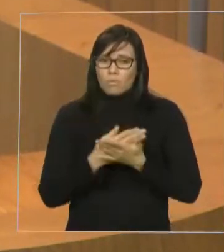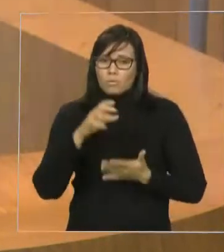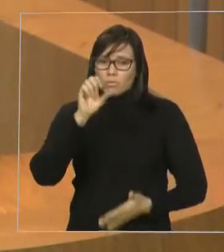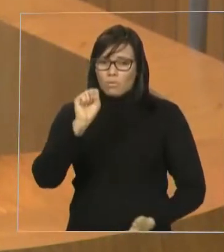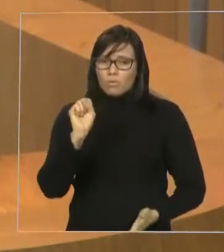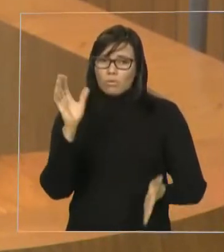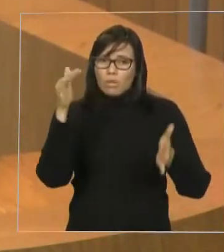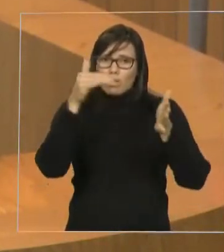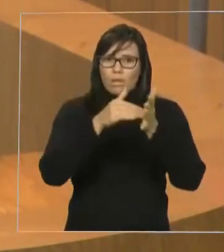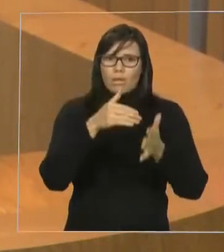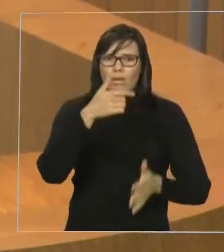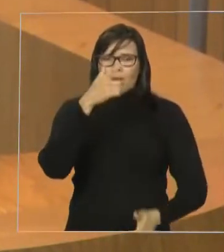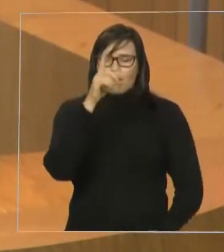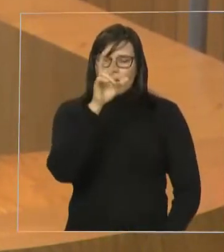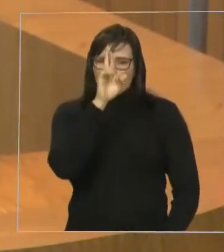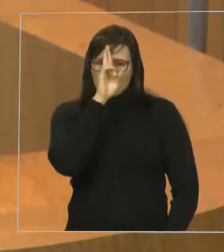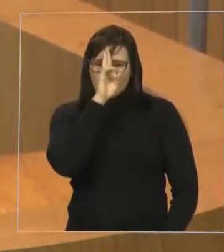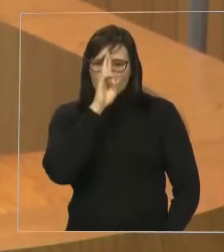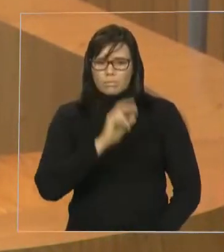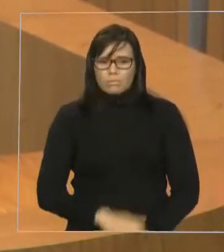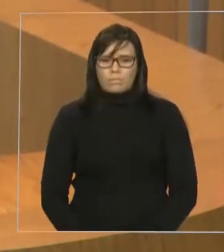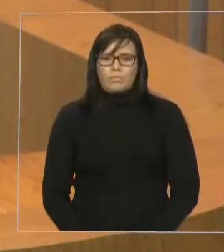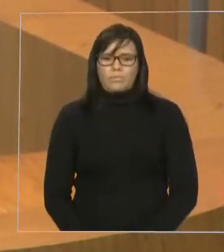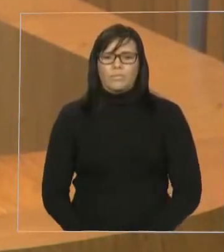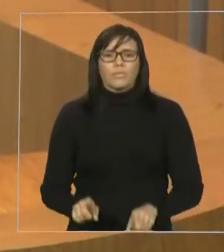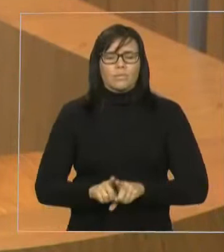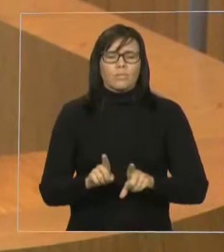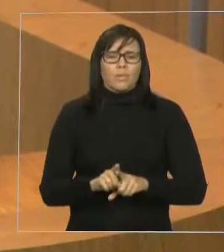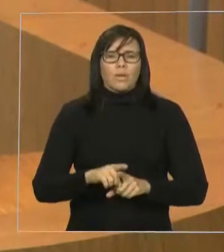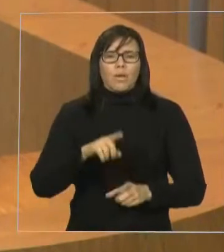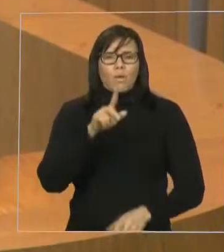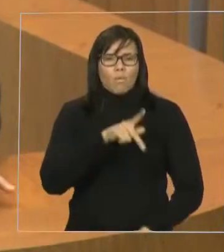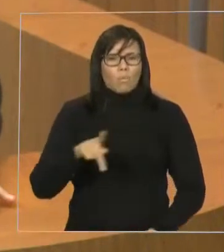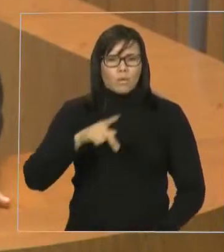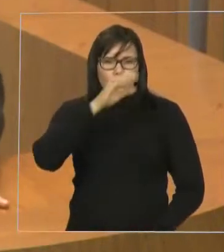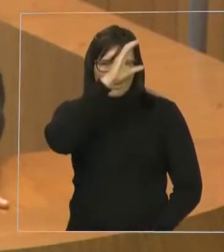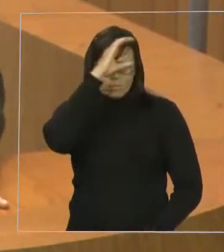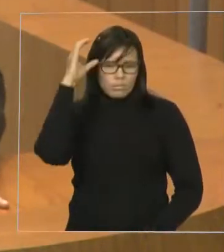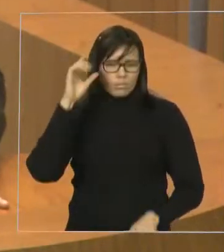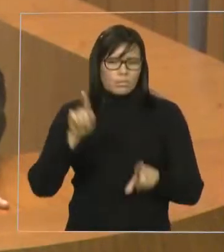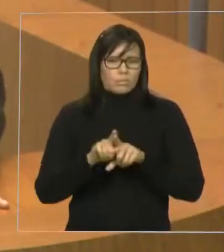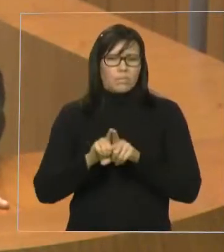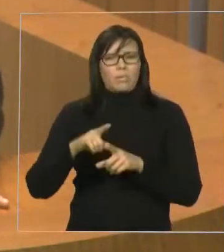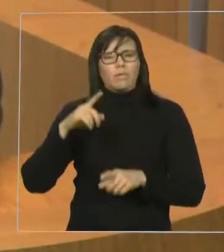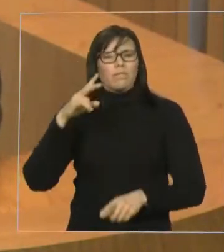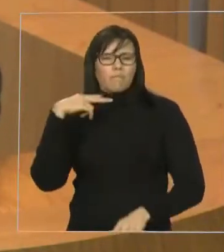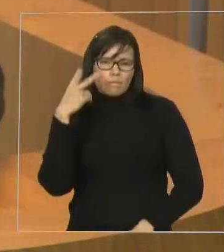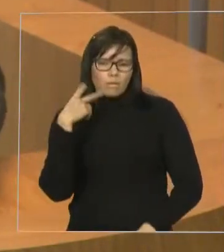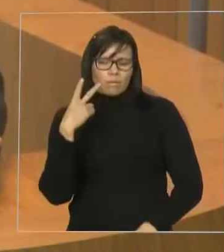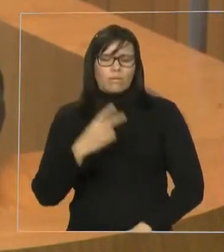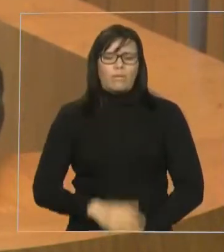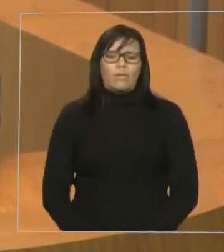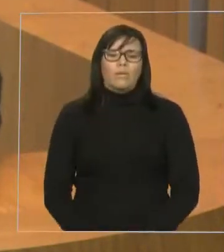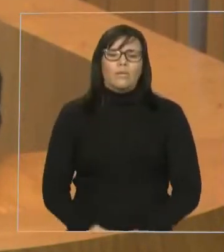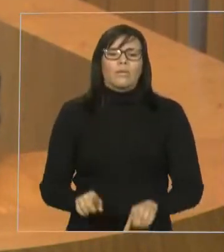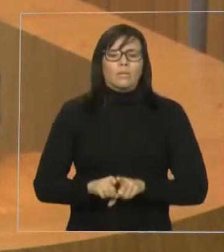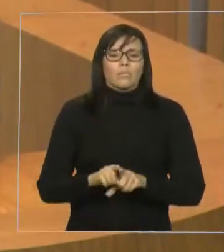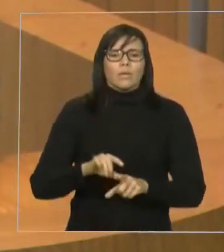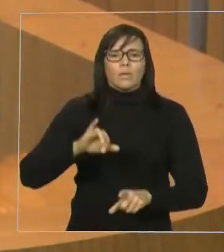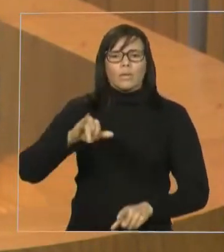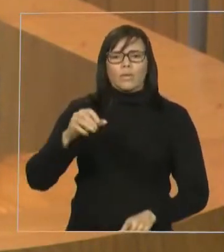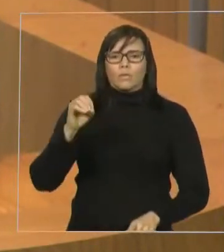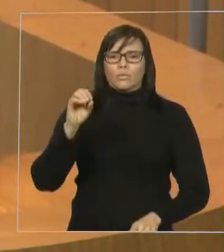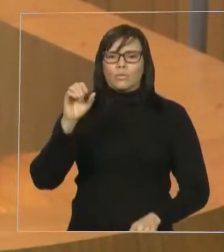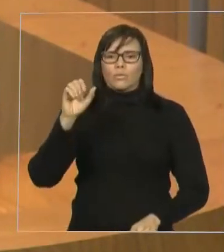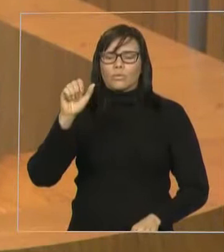da Câmara Municipal de Imperatriz, com o promotor de justiça, doutor Joaquim, representantes da Prefeitura